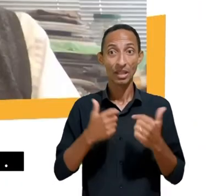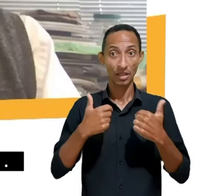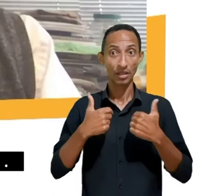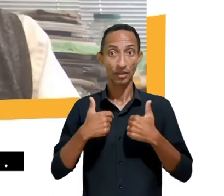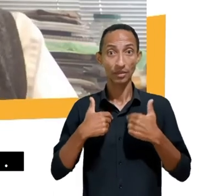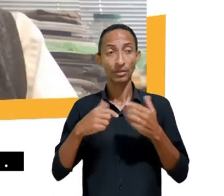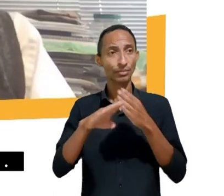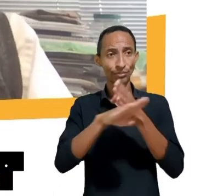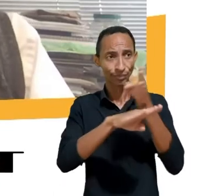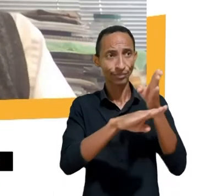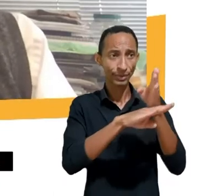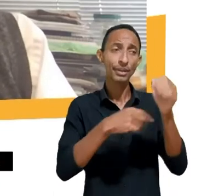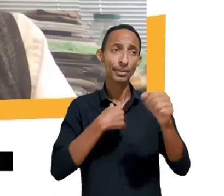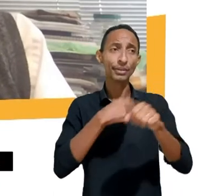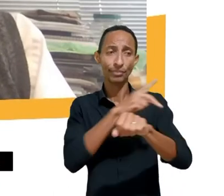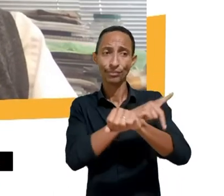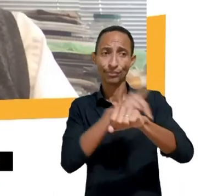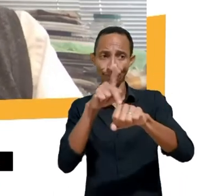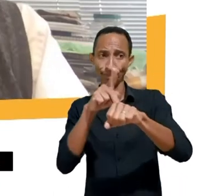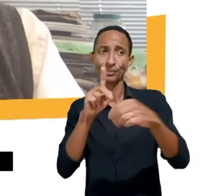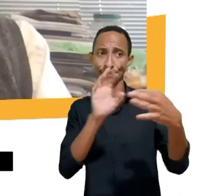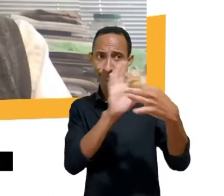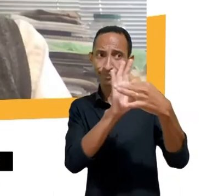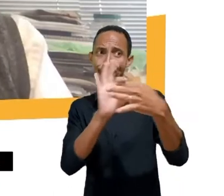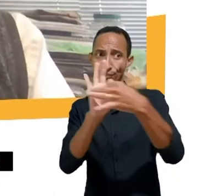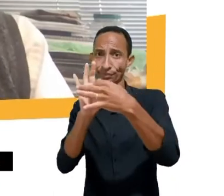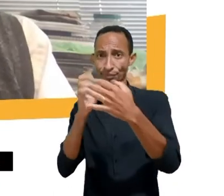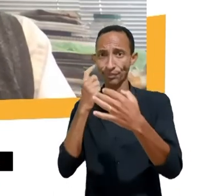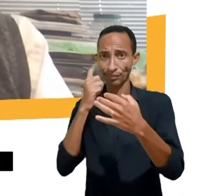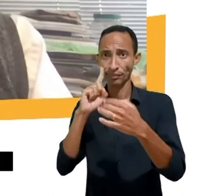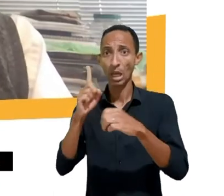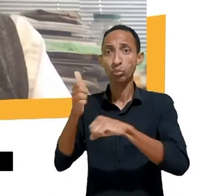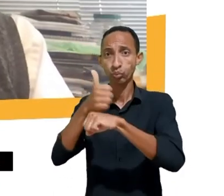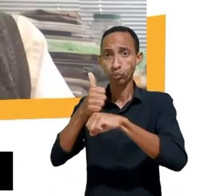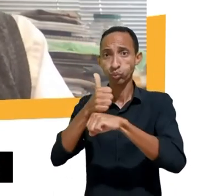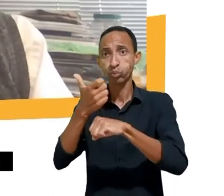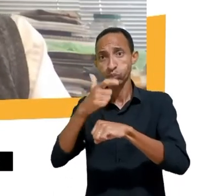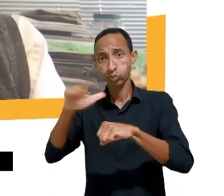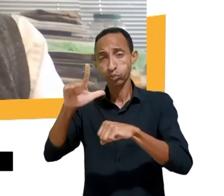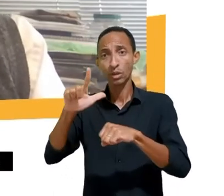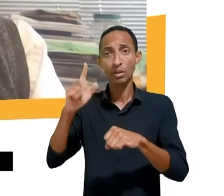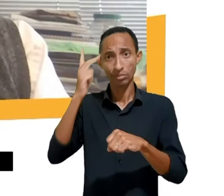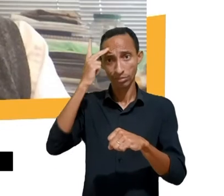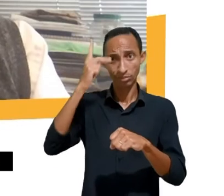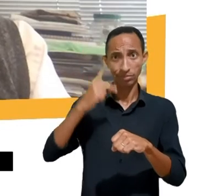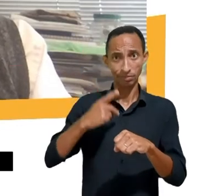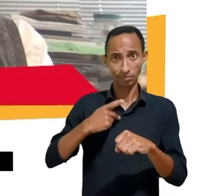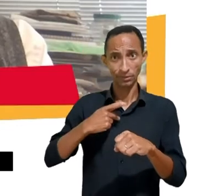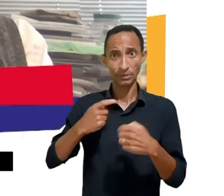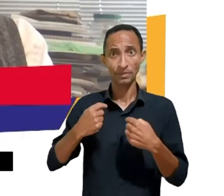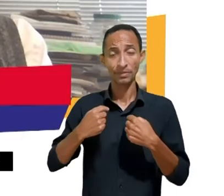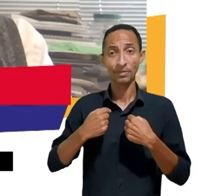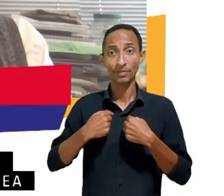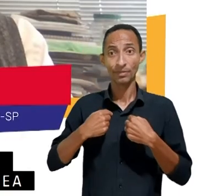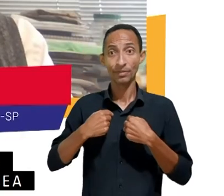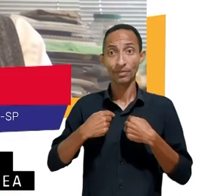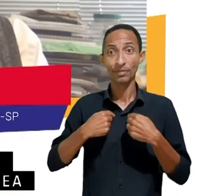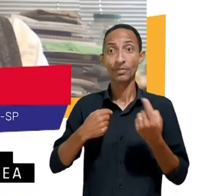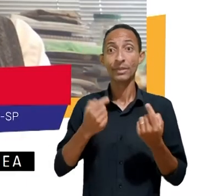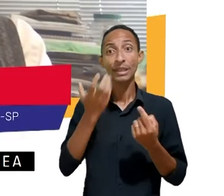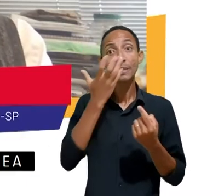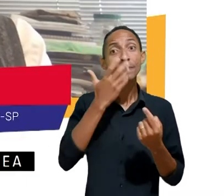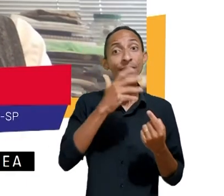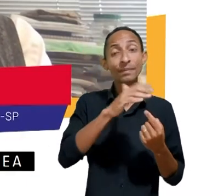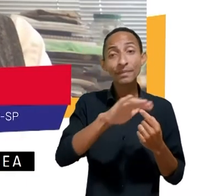mas alguém da área técnica. Minha posição pessoal como indivíduo é que, certamente, crianças nas suas diversas